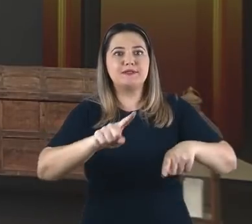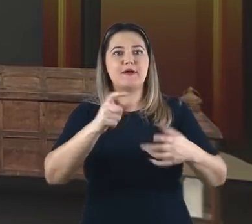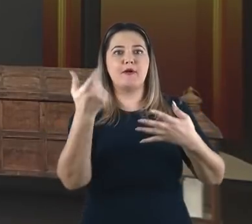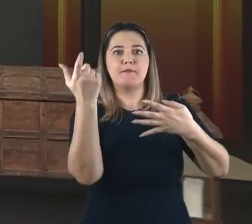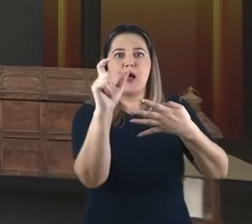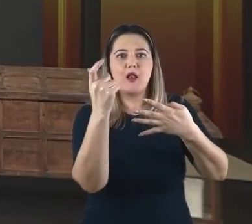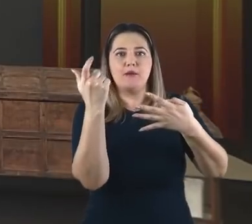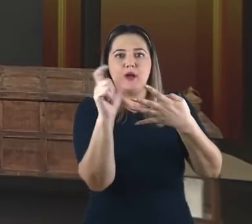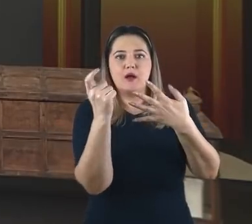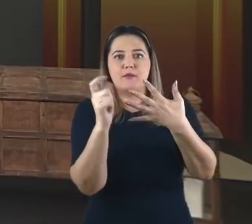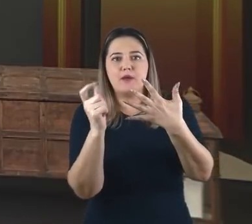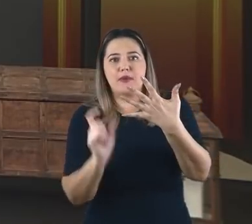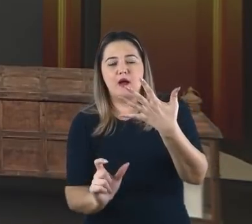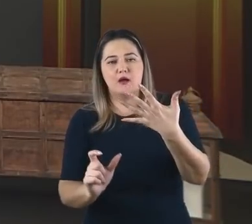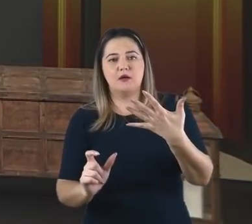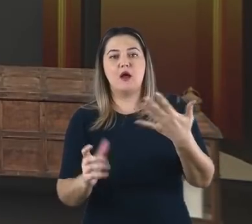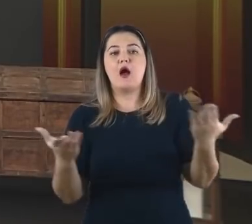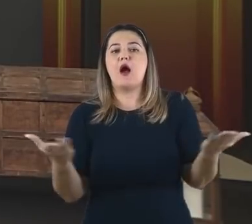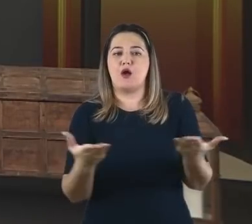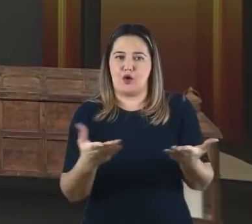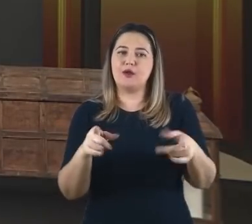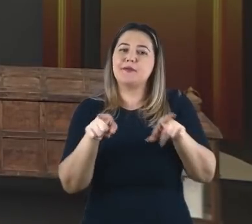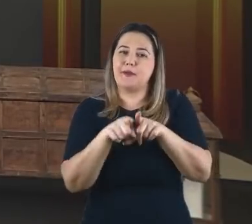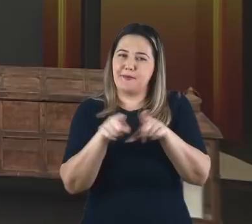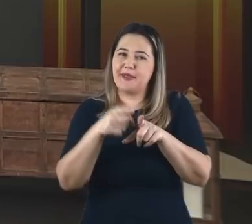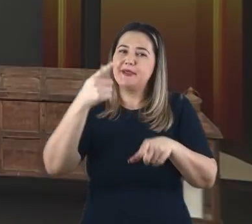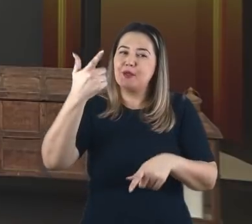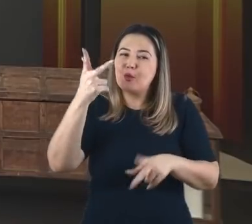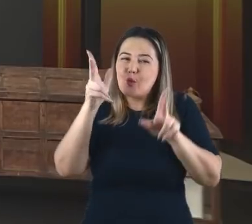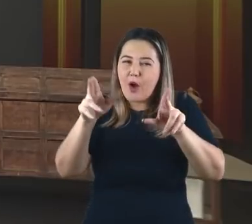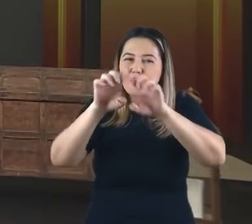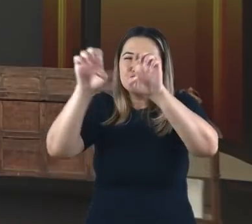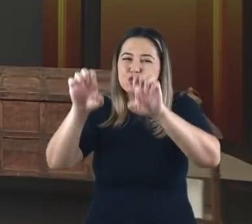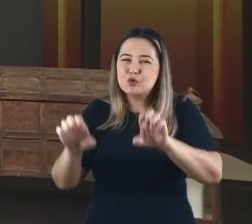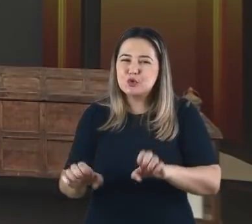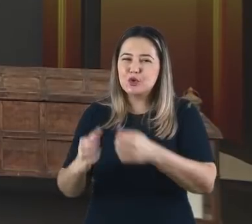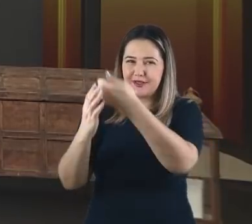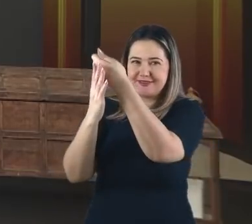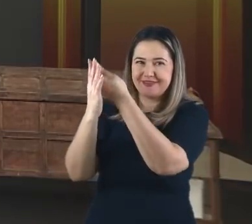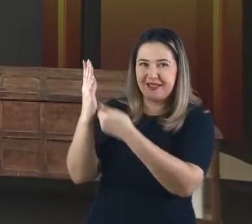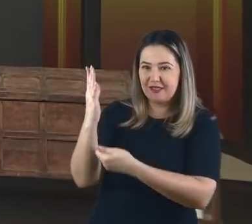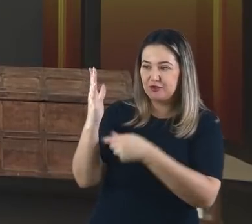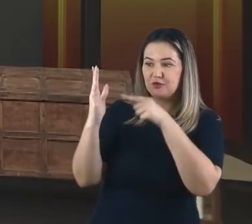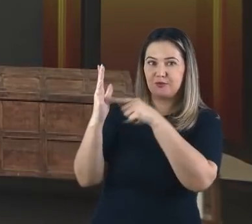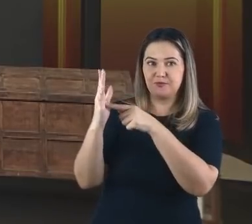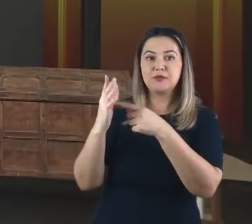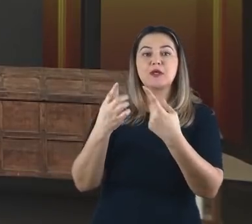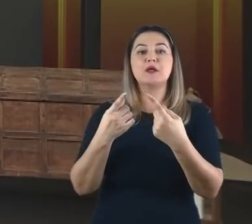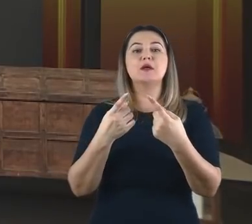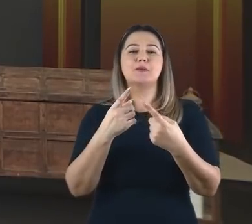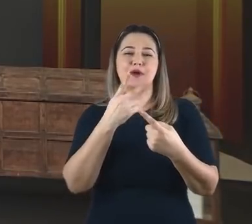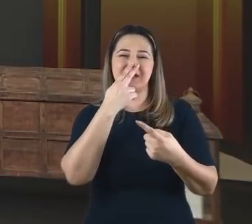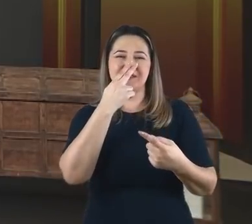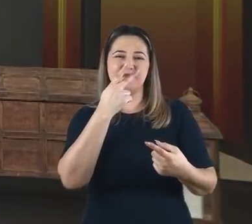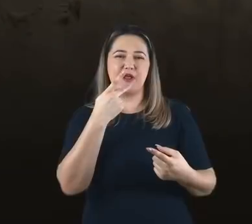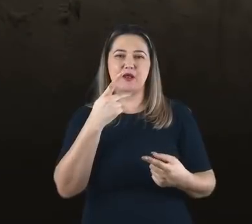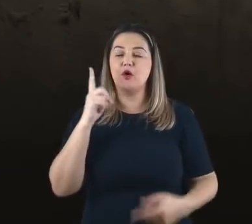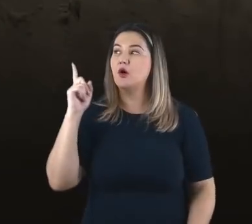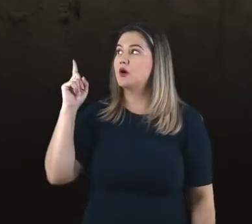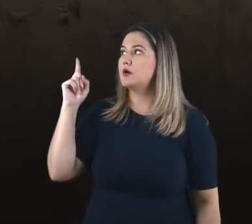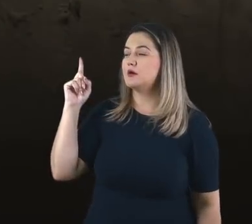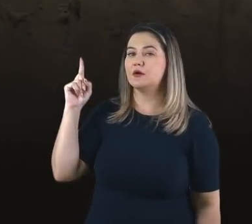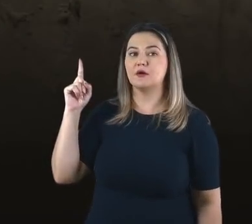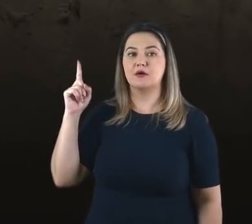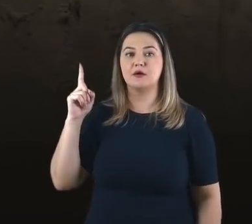cada um dos cargos. Agora veja a mesma estrutura repetida dessa vez na lista de instrumentos. Vamos colocar aqui na